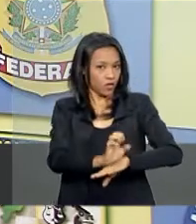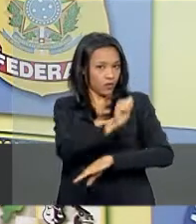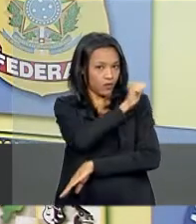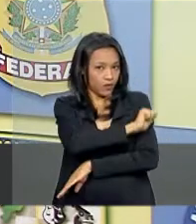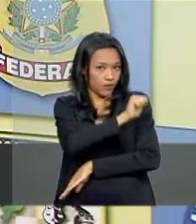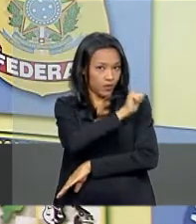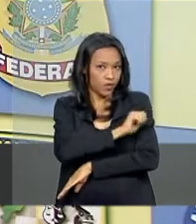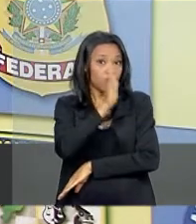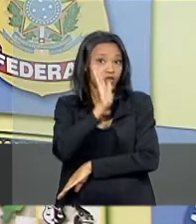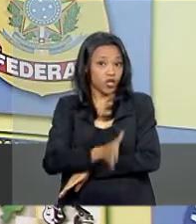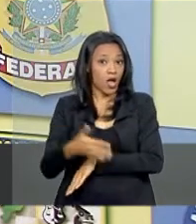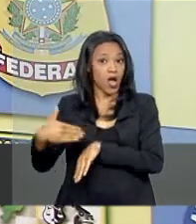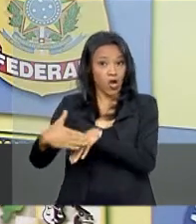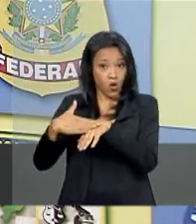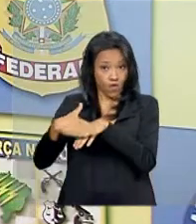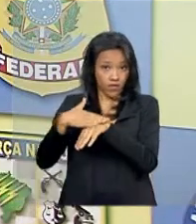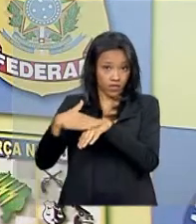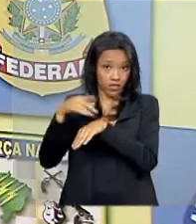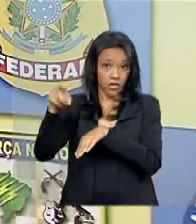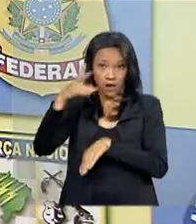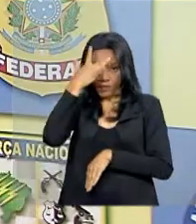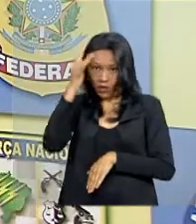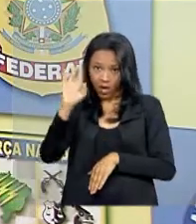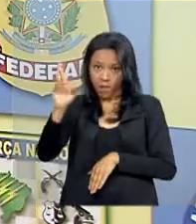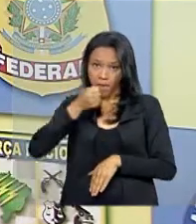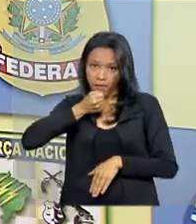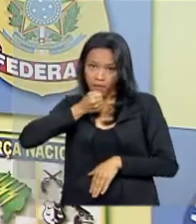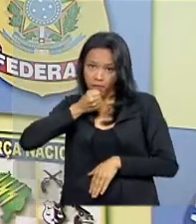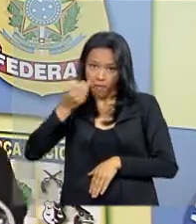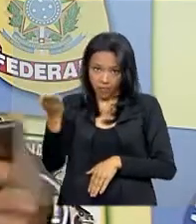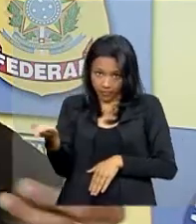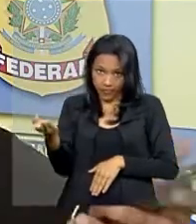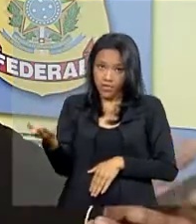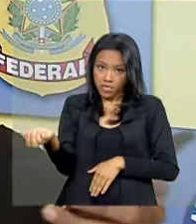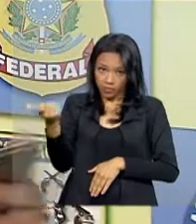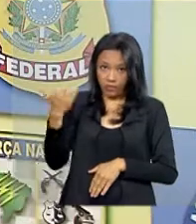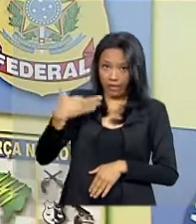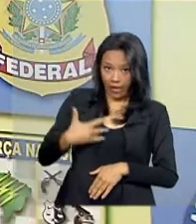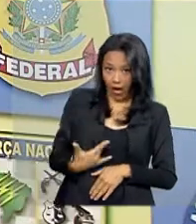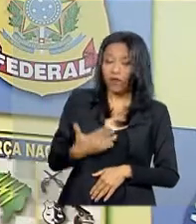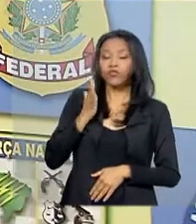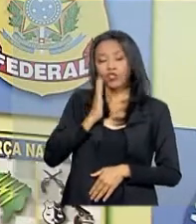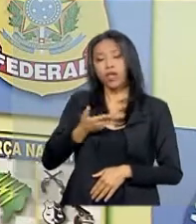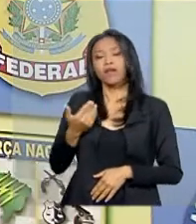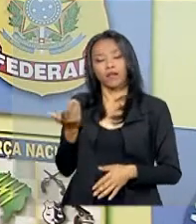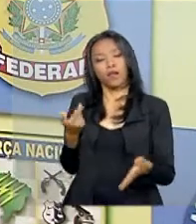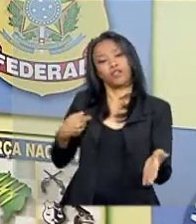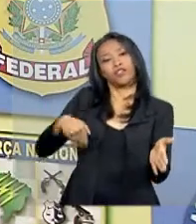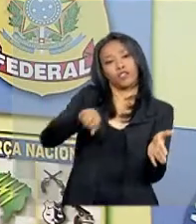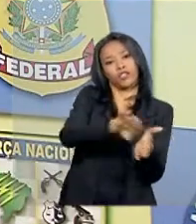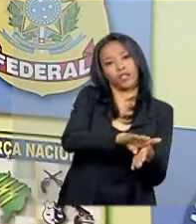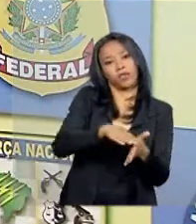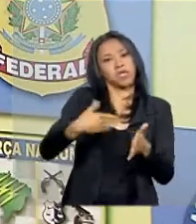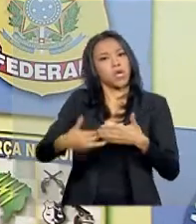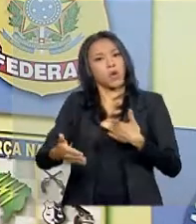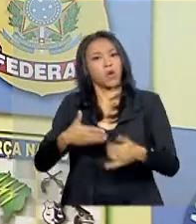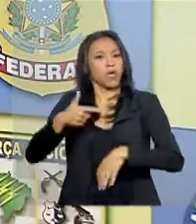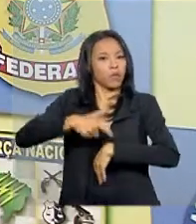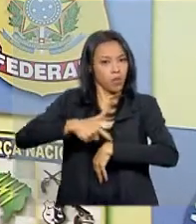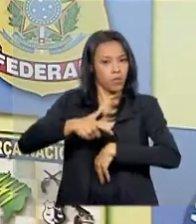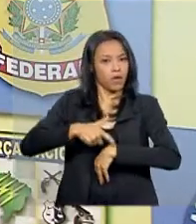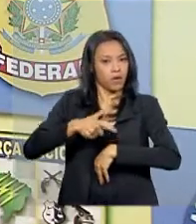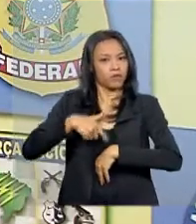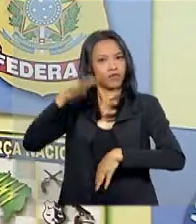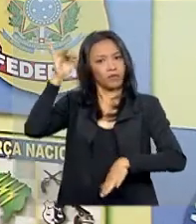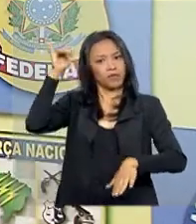com a assessoria da presidência e eles me informaram que o presidente já está chegando e a qualquer momento ele